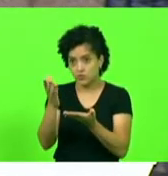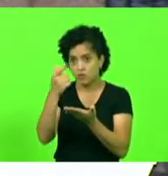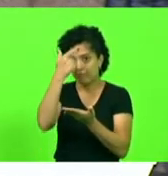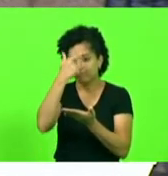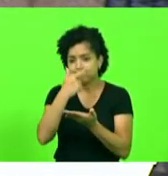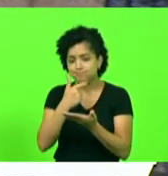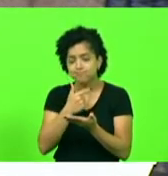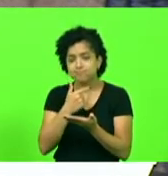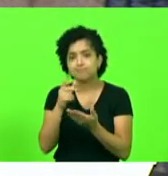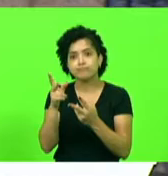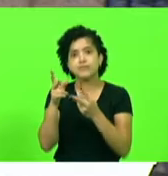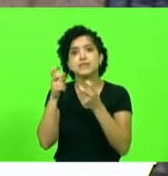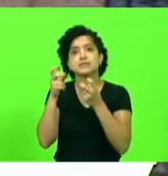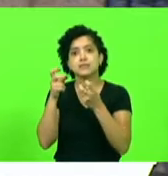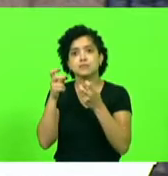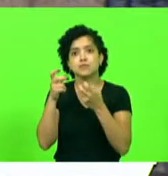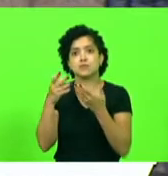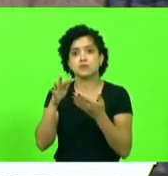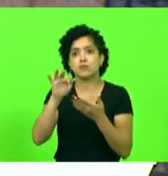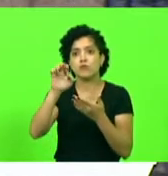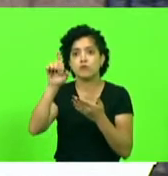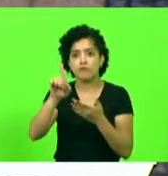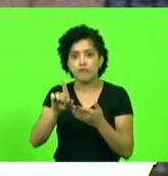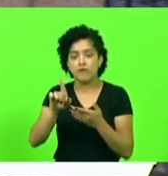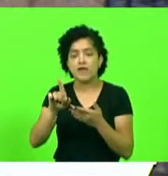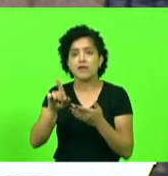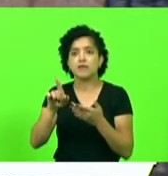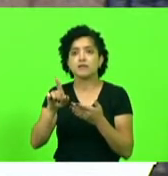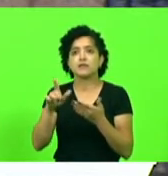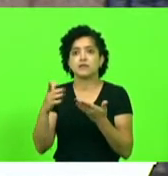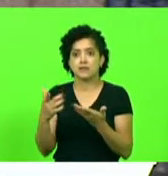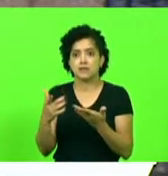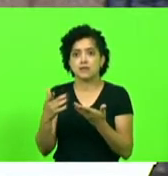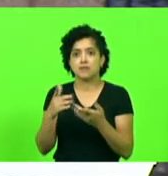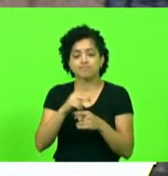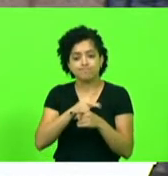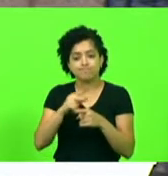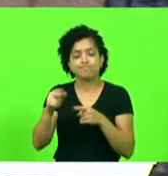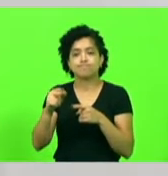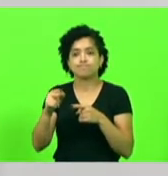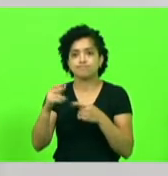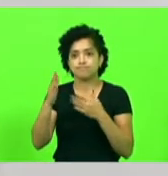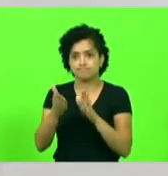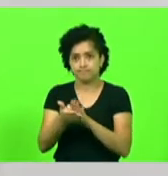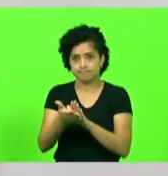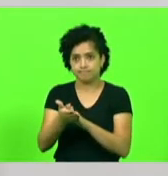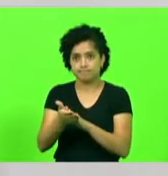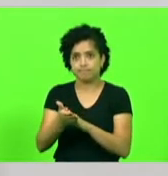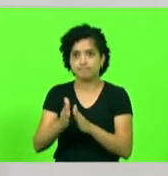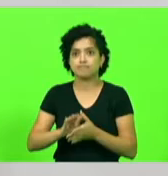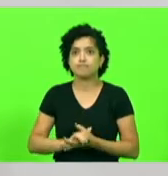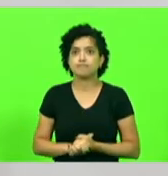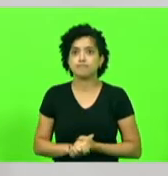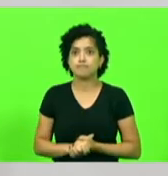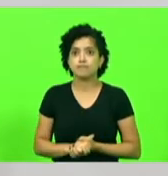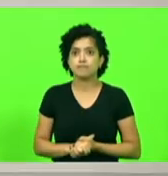seus olhos, o brilho da fé. A esperança supera as montanhas. Parabéns. Obrigada. Obrigada.